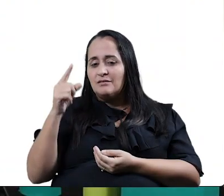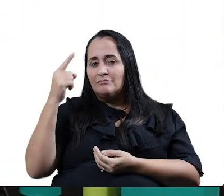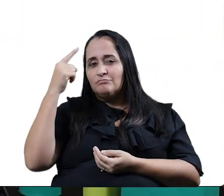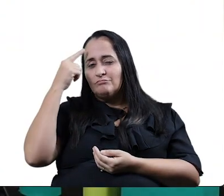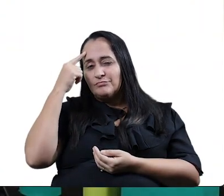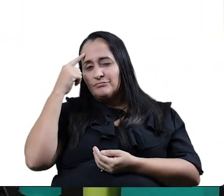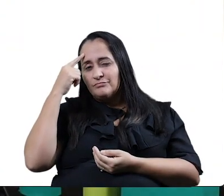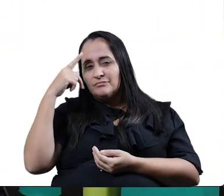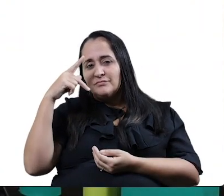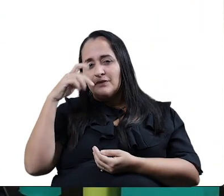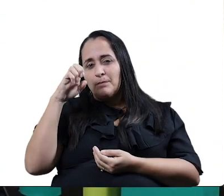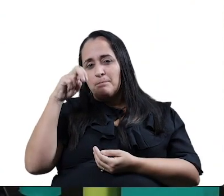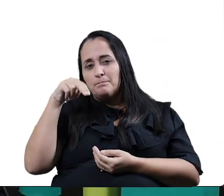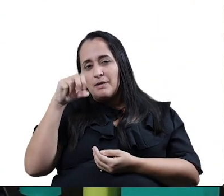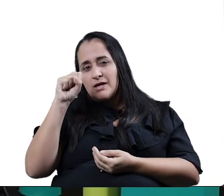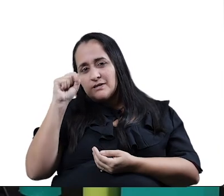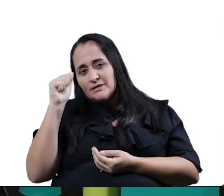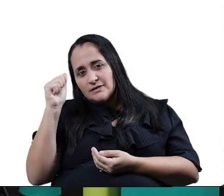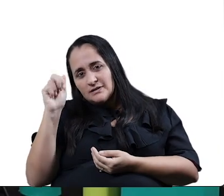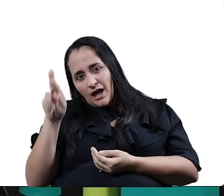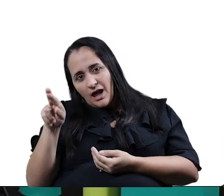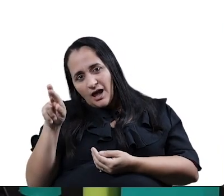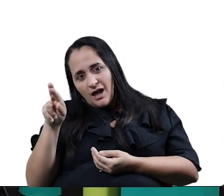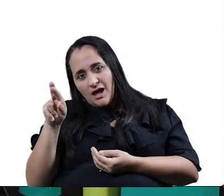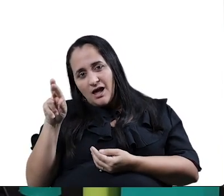Pensar. Falar.